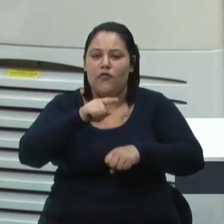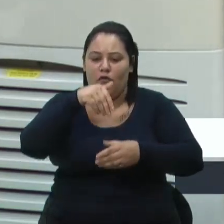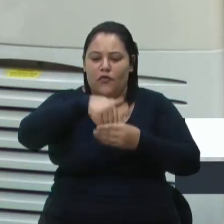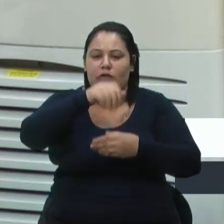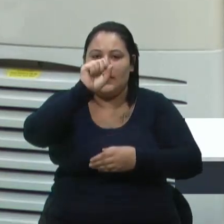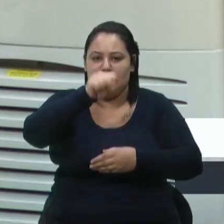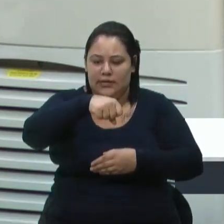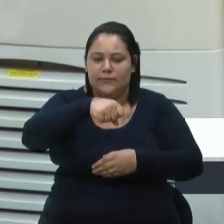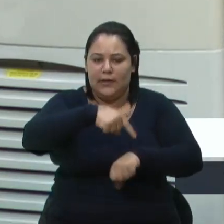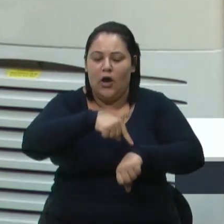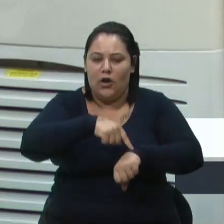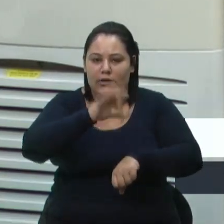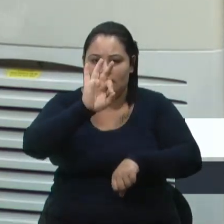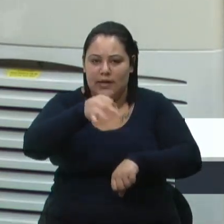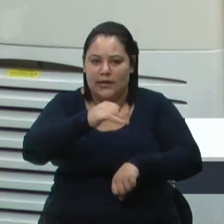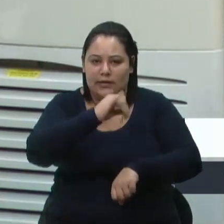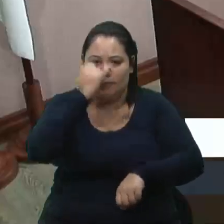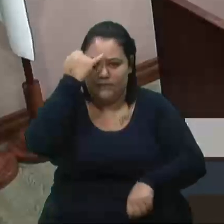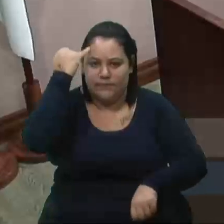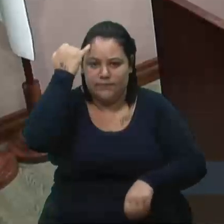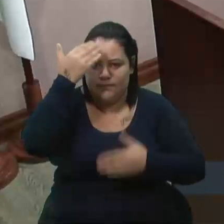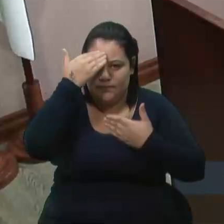favorável. Presidente D'Ambroso. Obrigado. Obrigado.